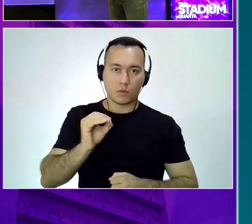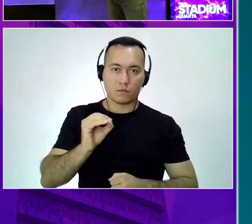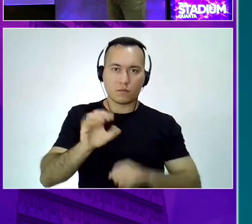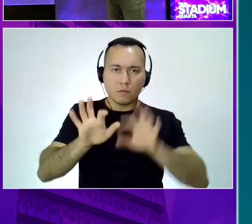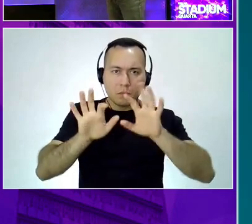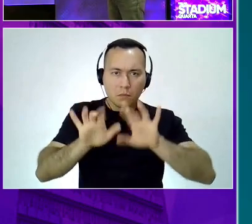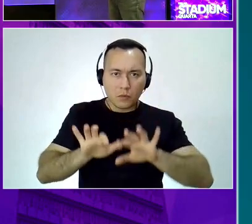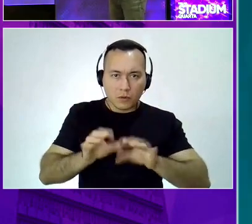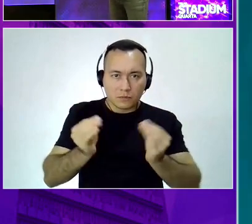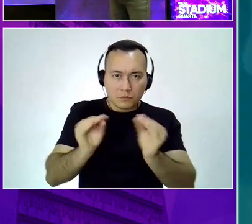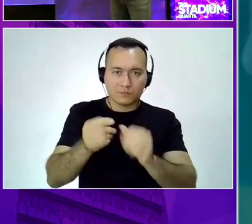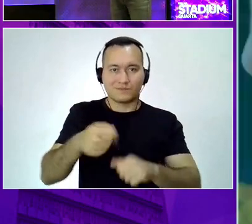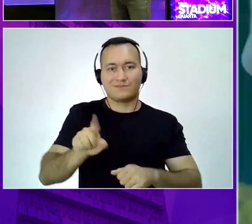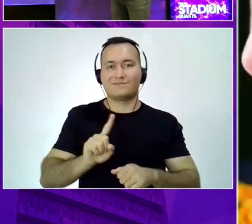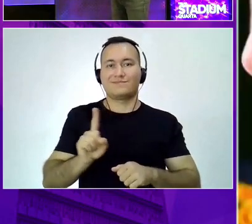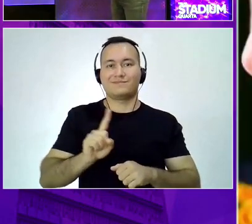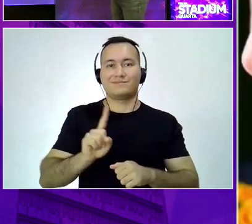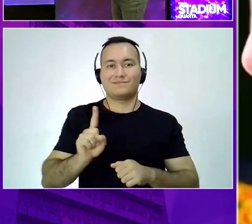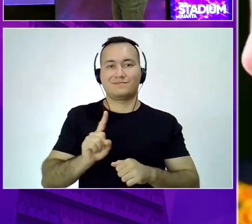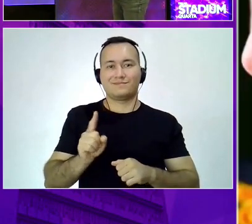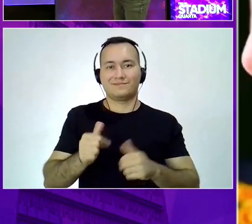Tá joia? Vou passar rapidinho.